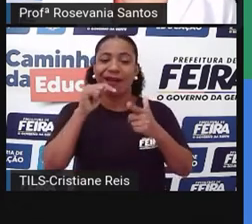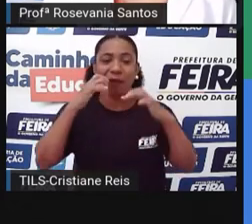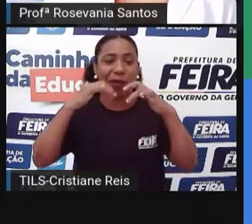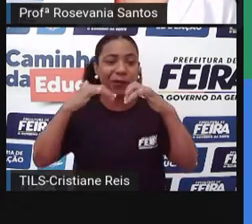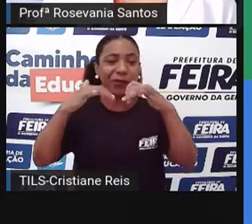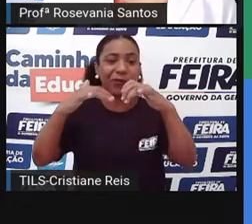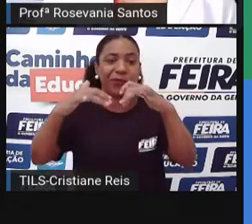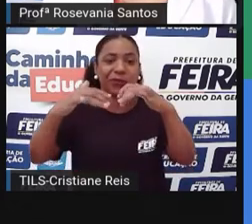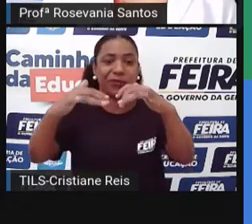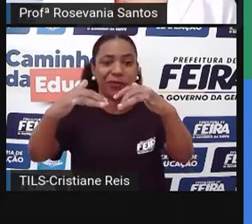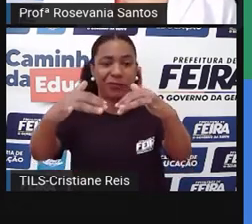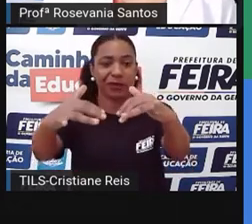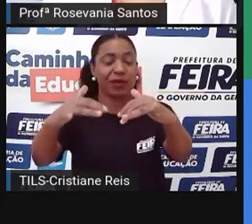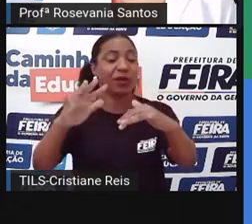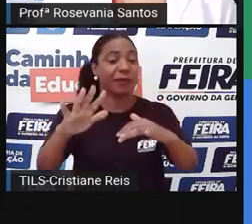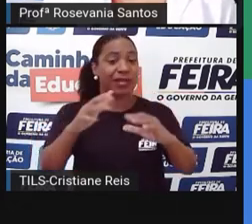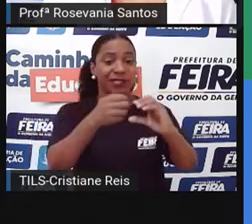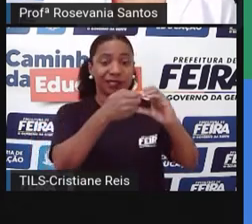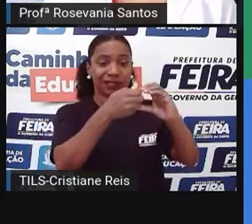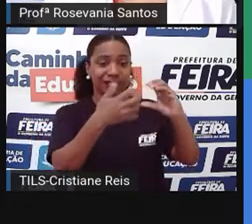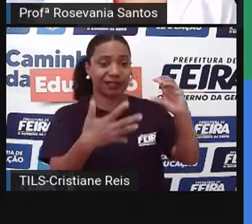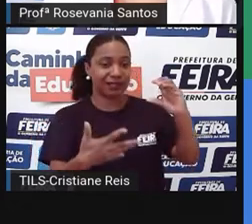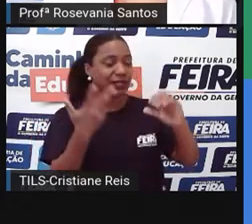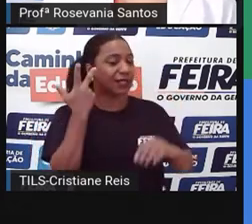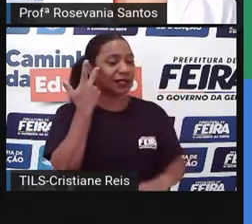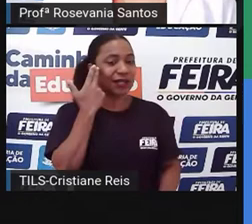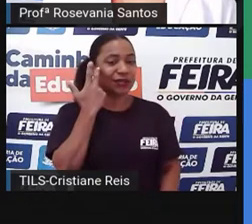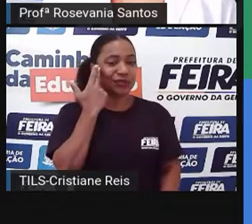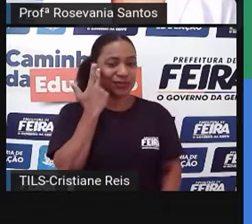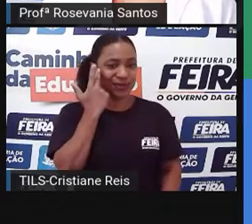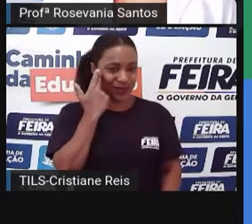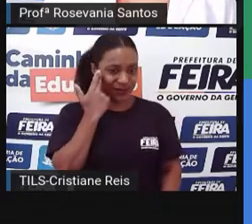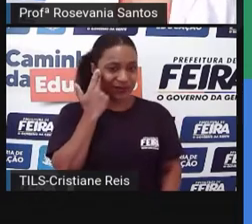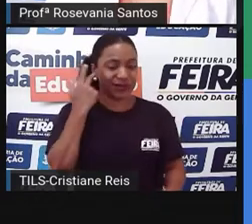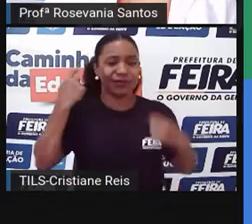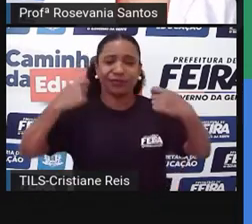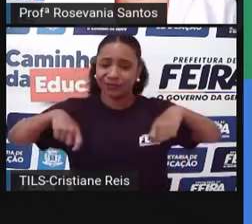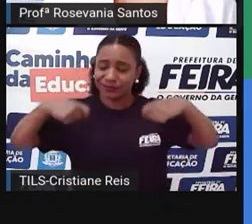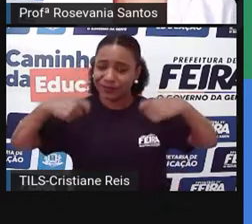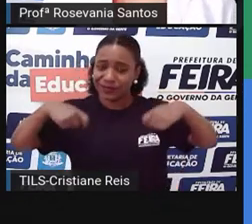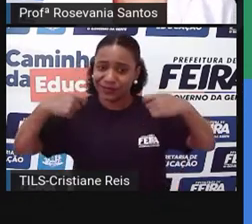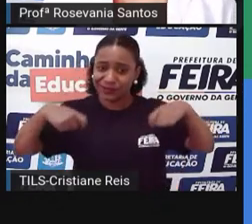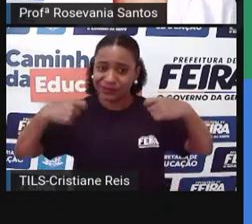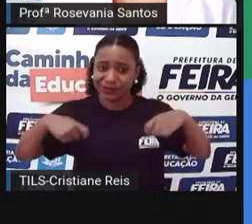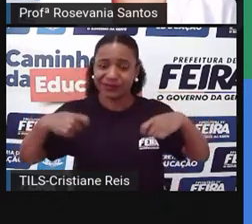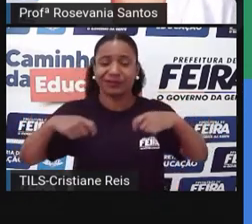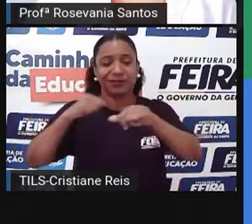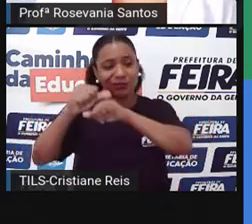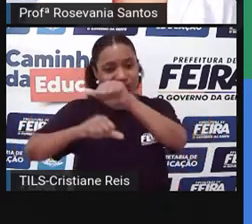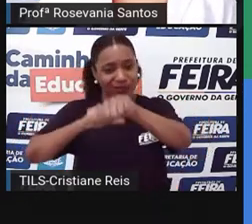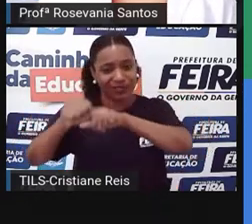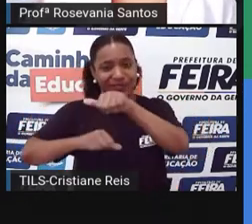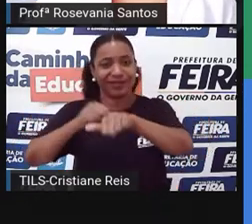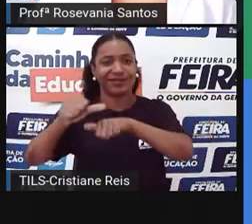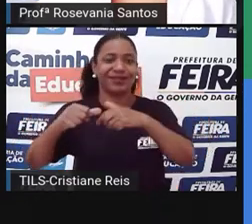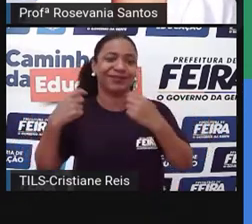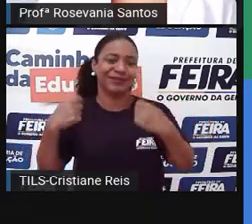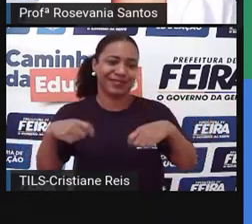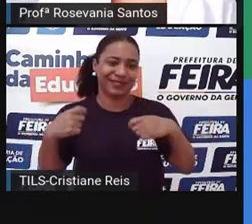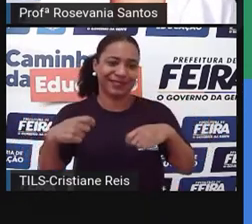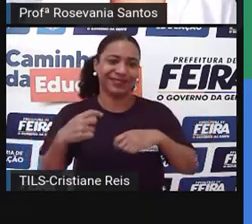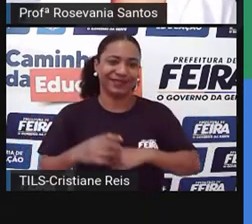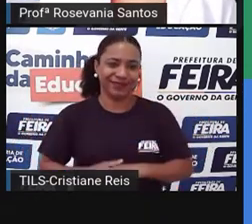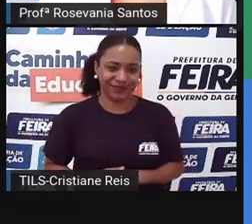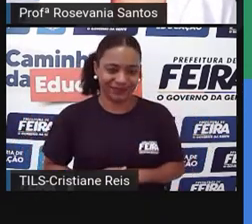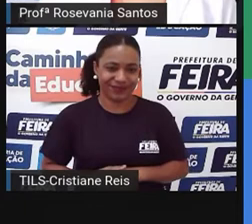Mas, na realidade, essas características, elas são naturais e precisam, sim, de atitude, de ação humana, para que melhore